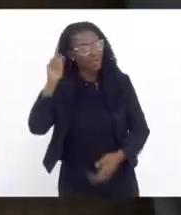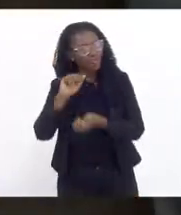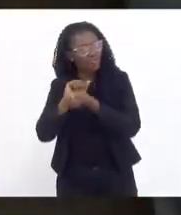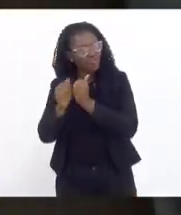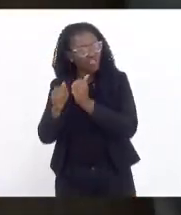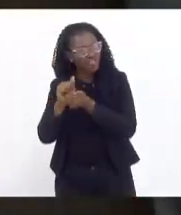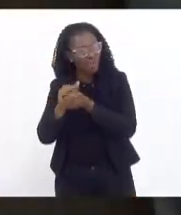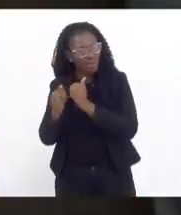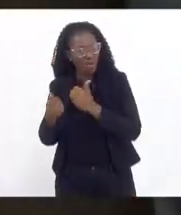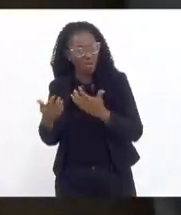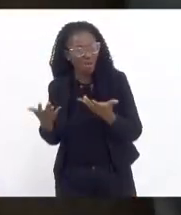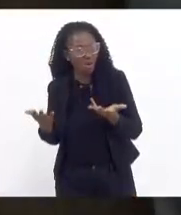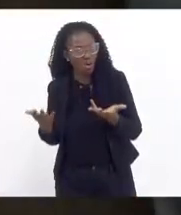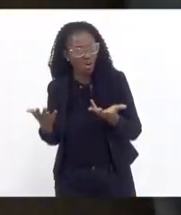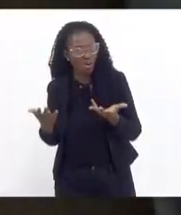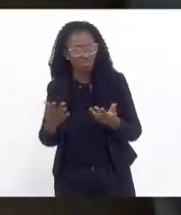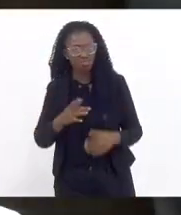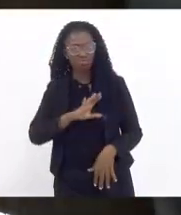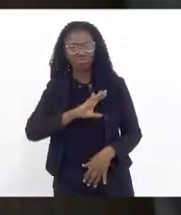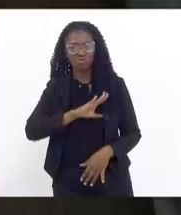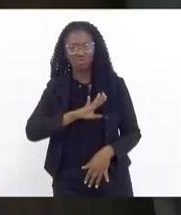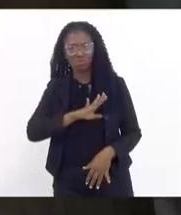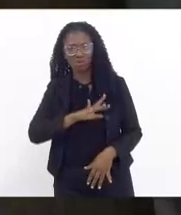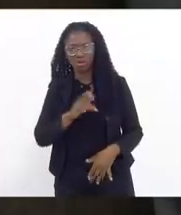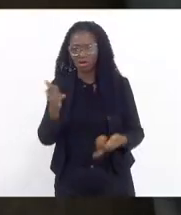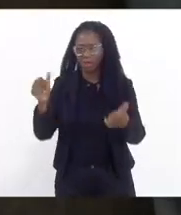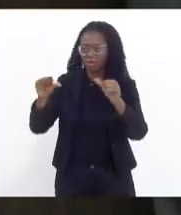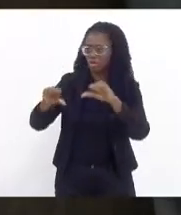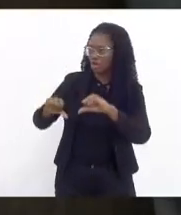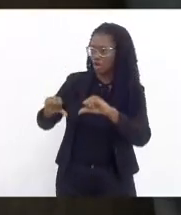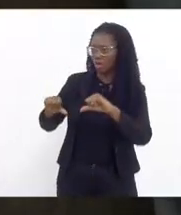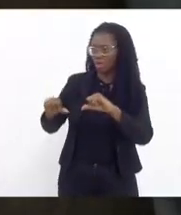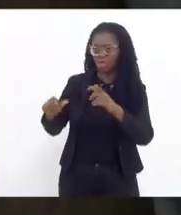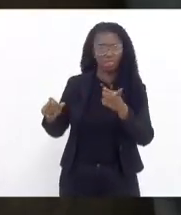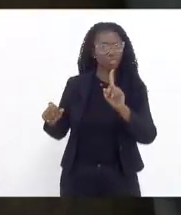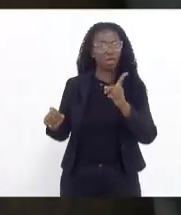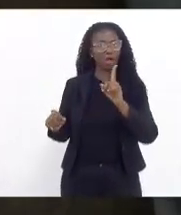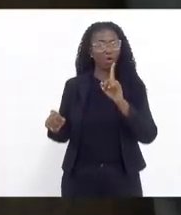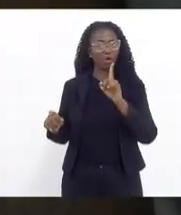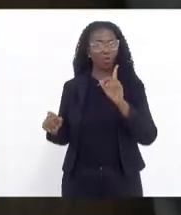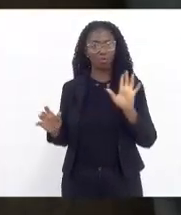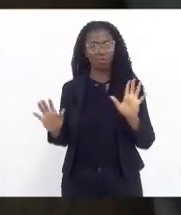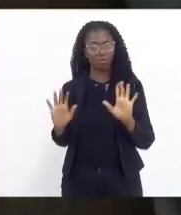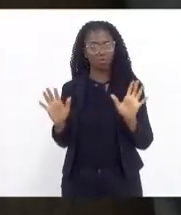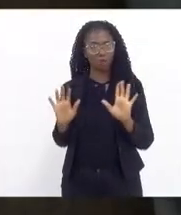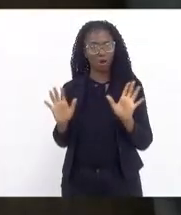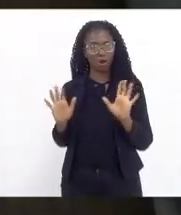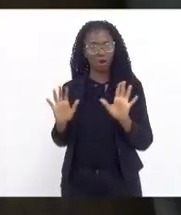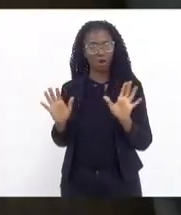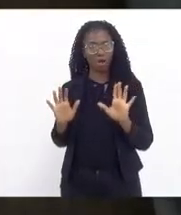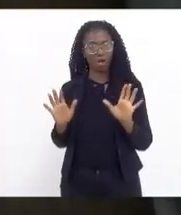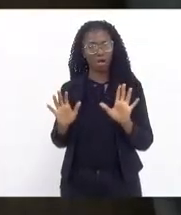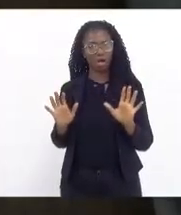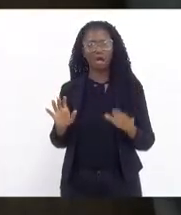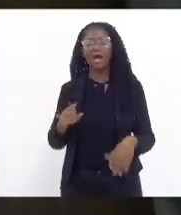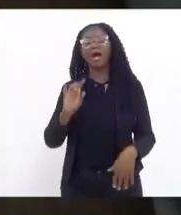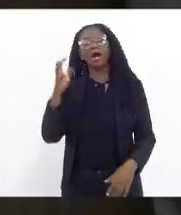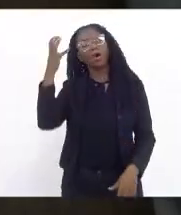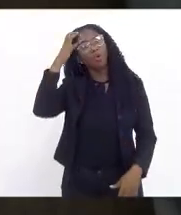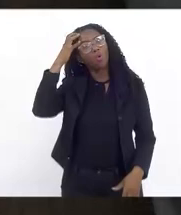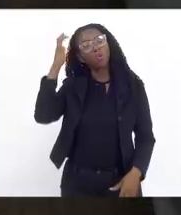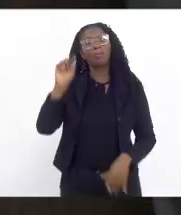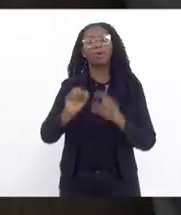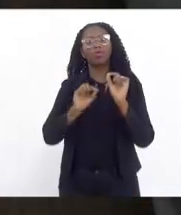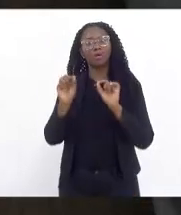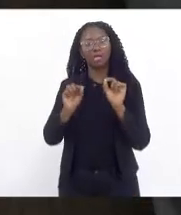é do Corinthians que é pior que o Palmeiras de maneira nenhuma a culpa é da da ideia né de que a